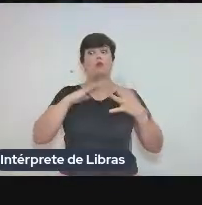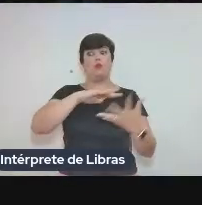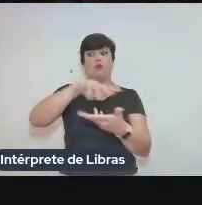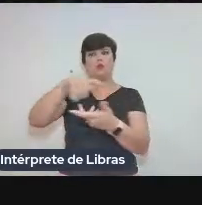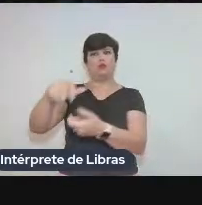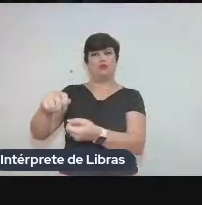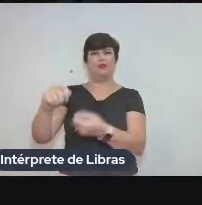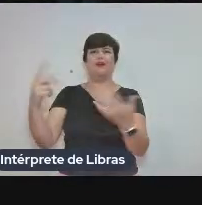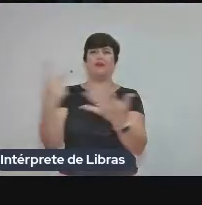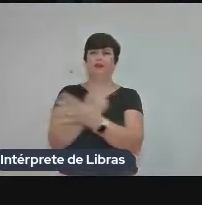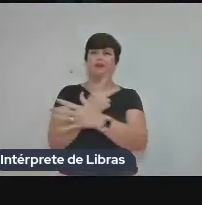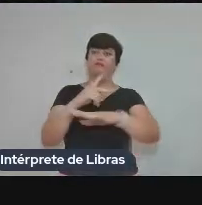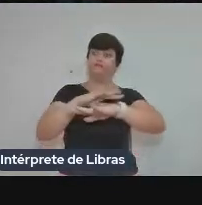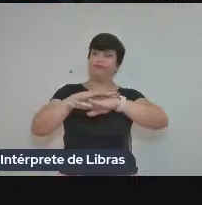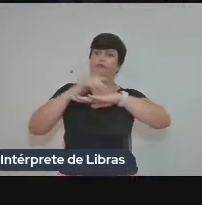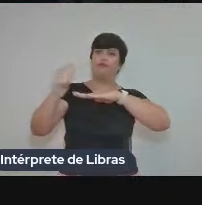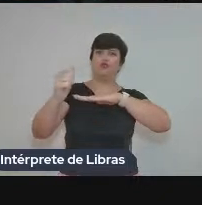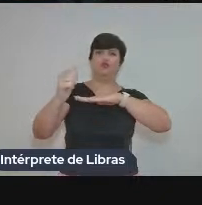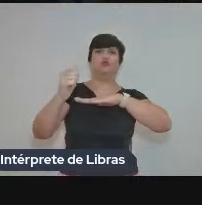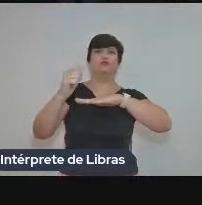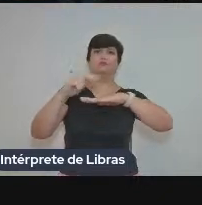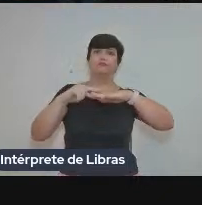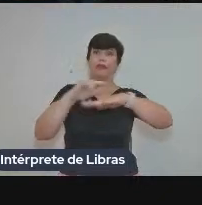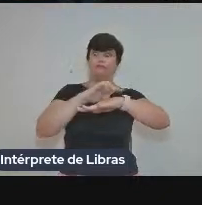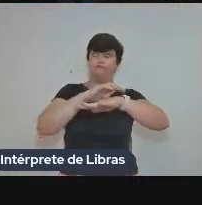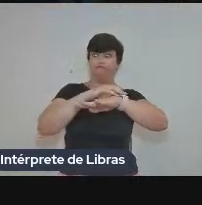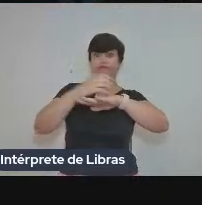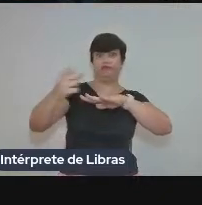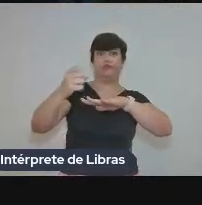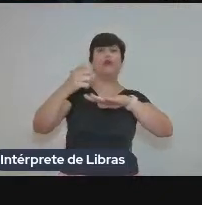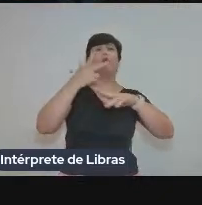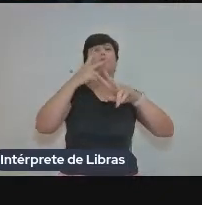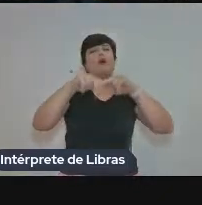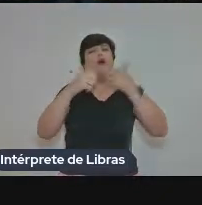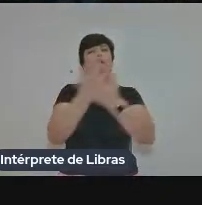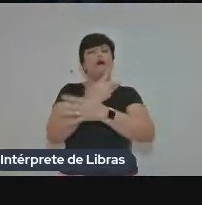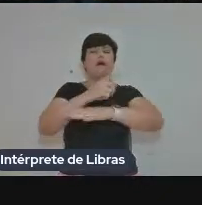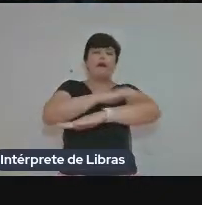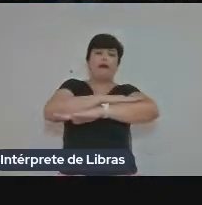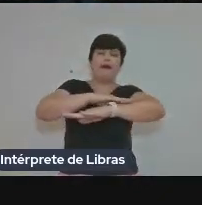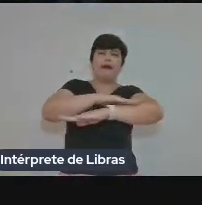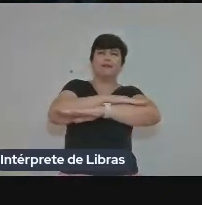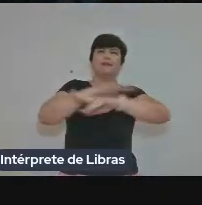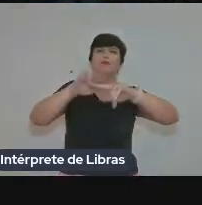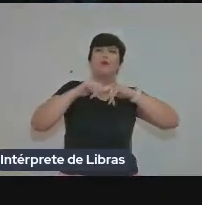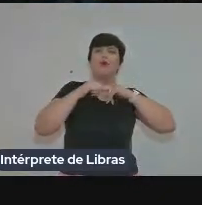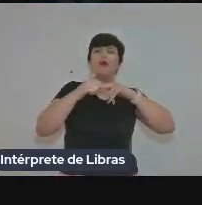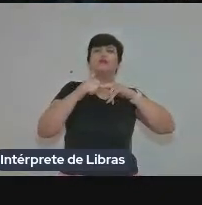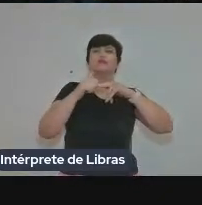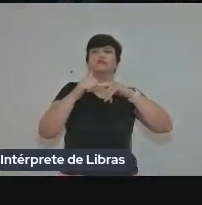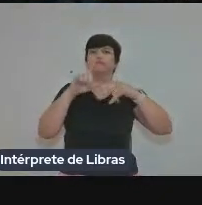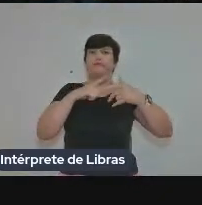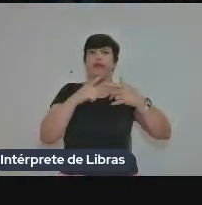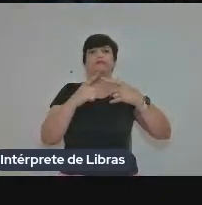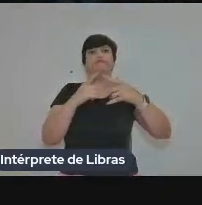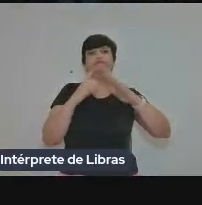estavam sendo perseguidas ou tinham tempo de perseguição por conta de raça, etnia, associação política.